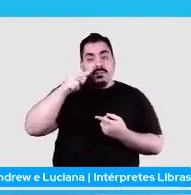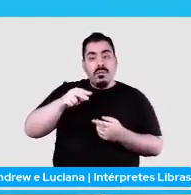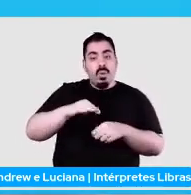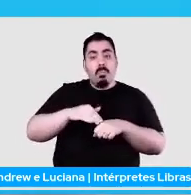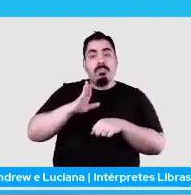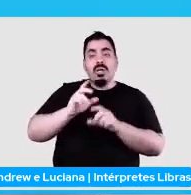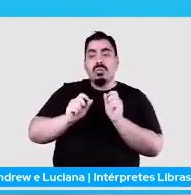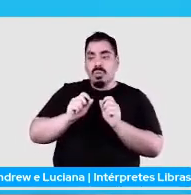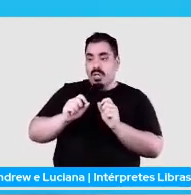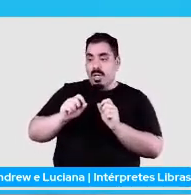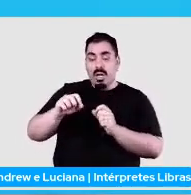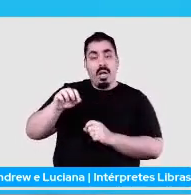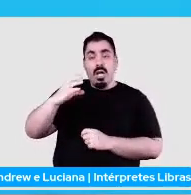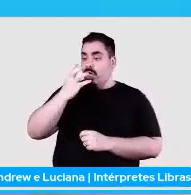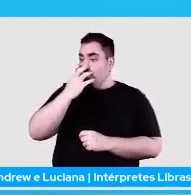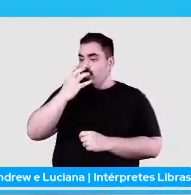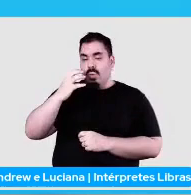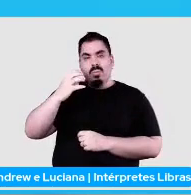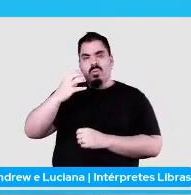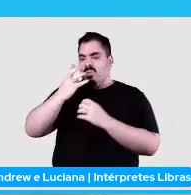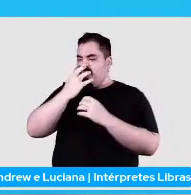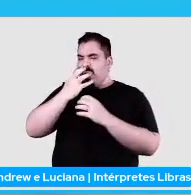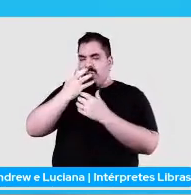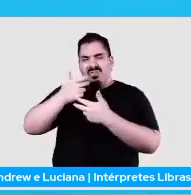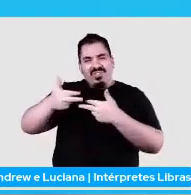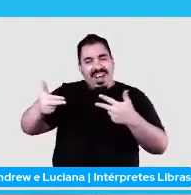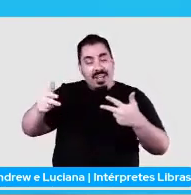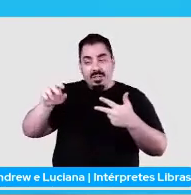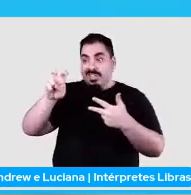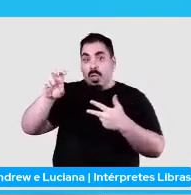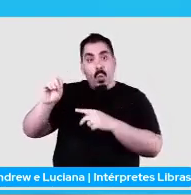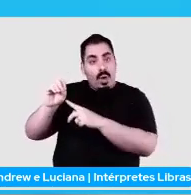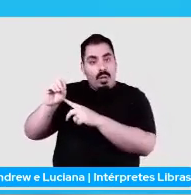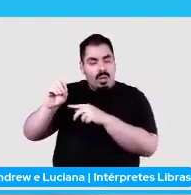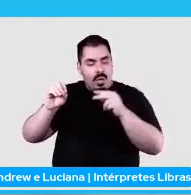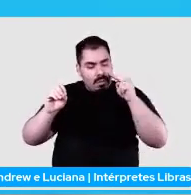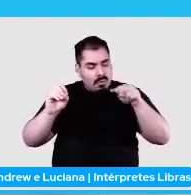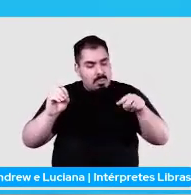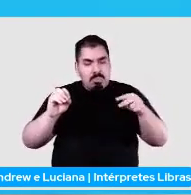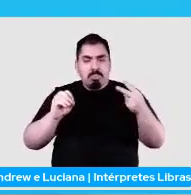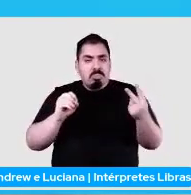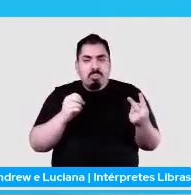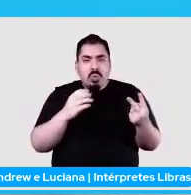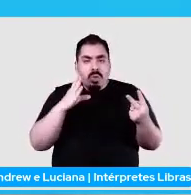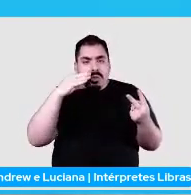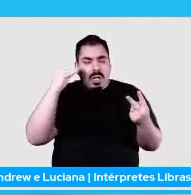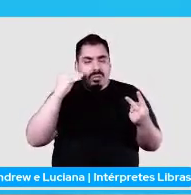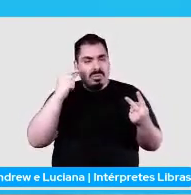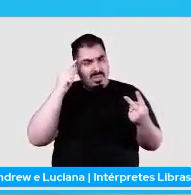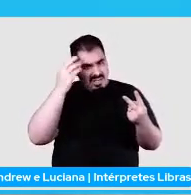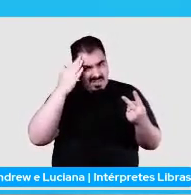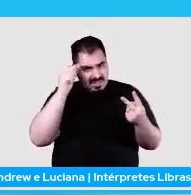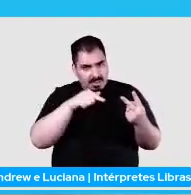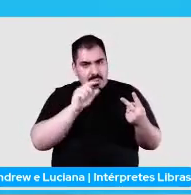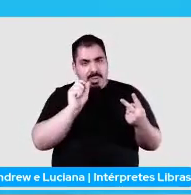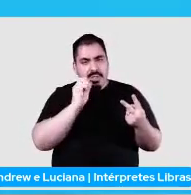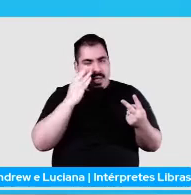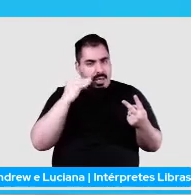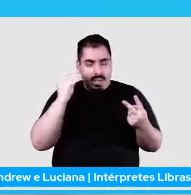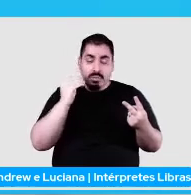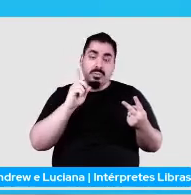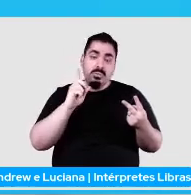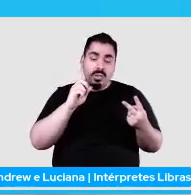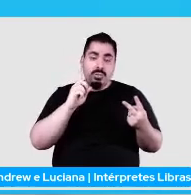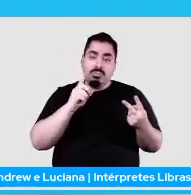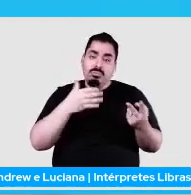desbalanceamento, ela meio que engloba esse problema. E aí, gente tem soluções, né? Via oversample e undersample. Oversample